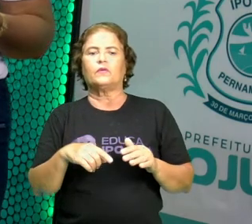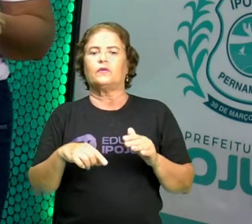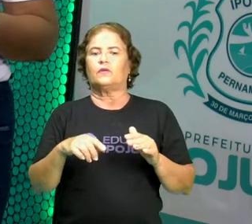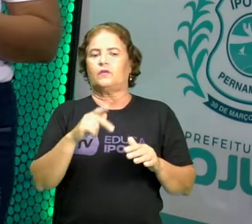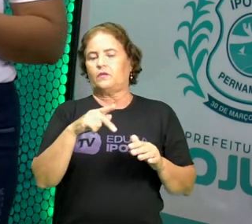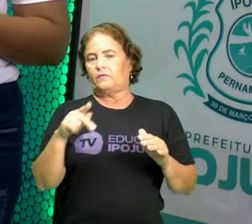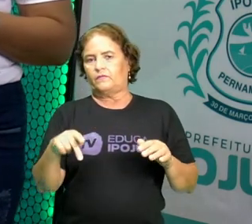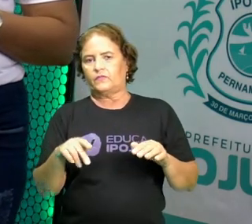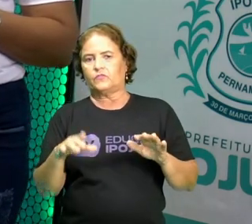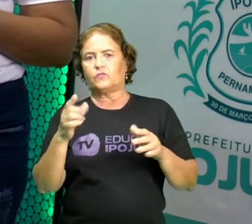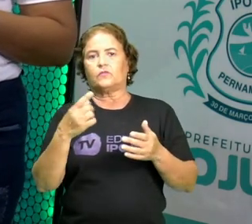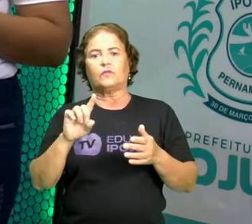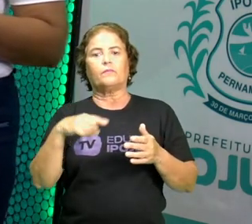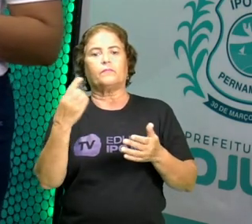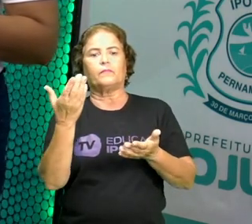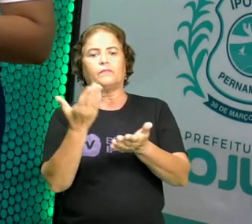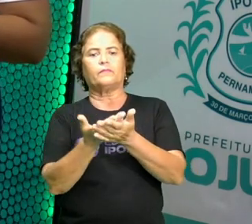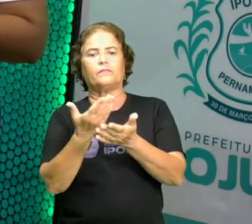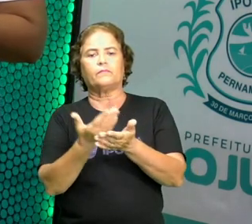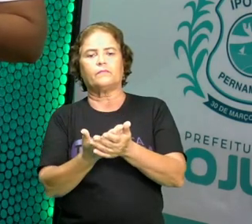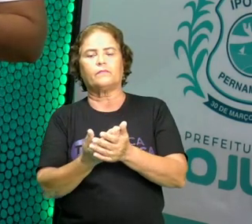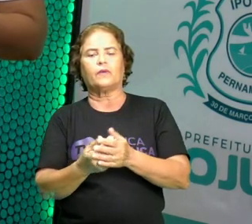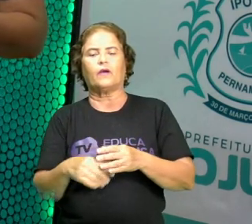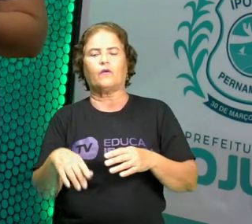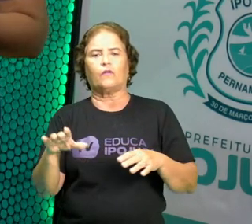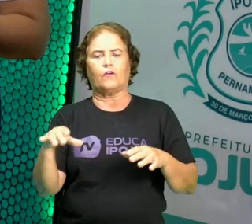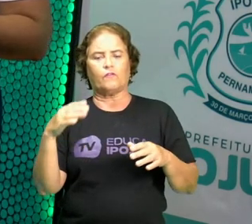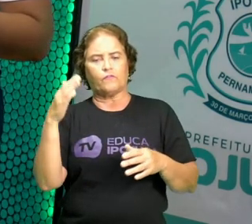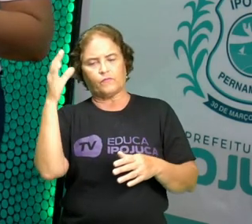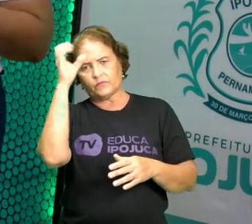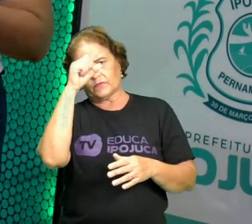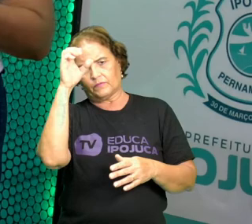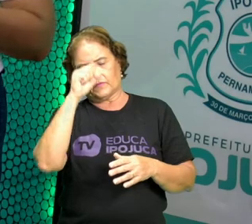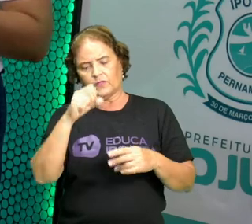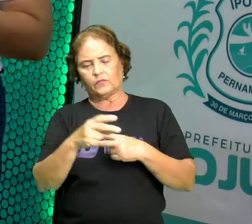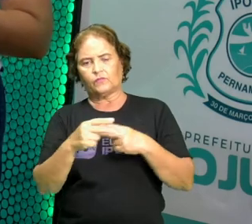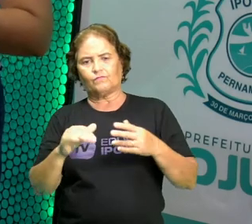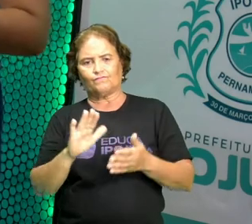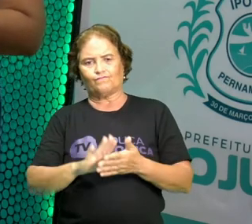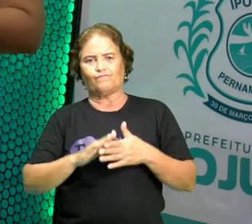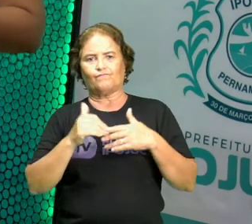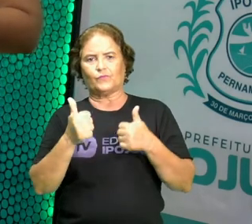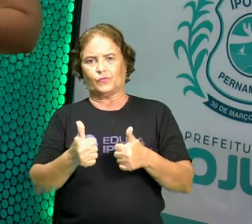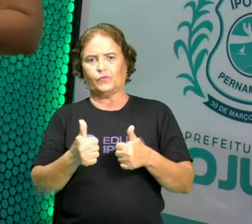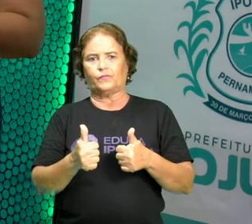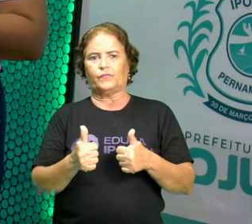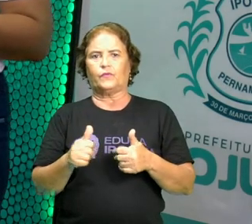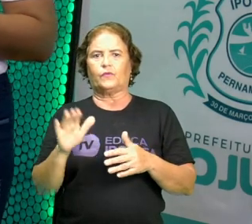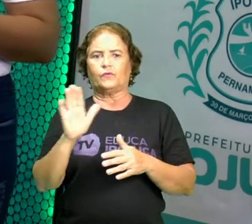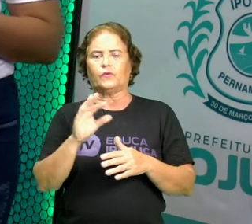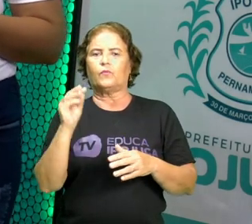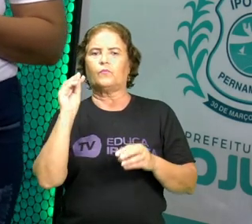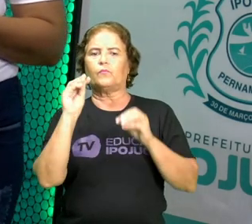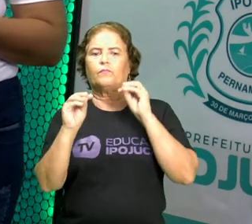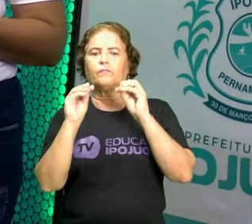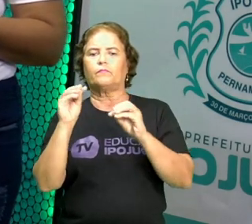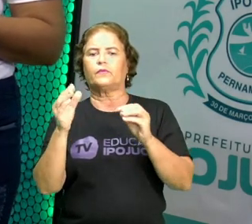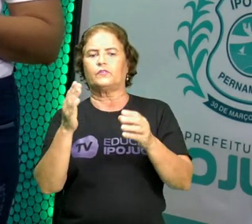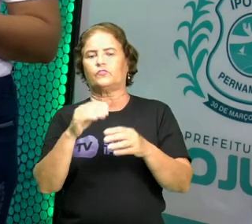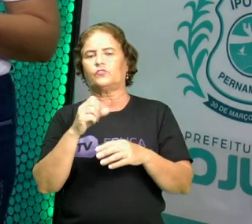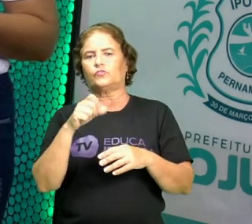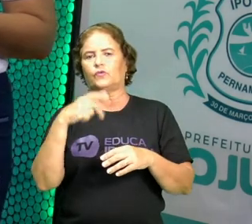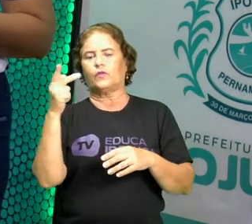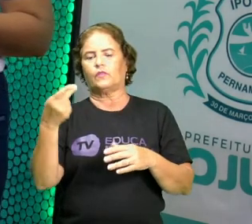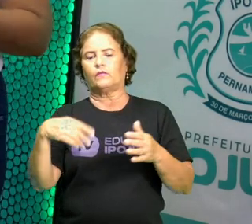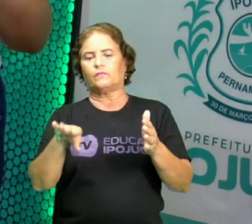bem interessantes, e vocês precisam saber o que é uma palavra oxítona, paroxítona e proparoxítona, tá bom? Um beijo grande pra vocês e